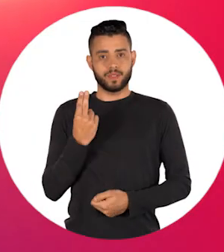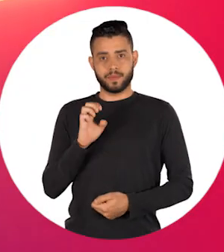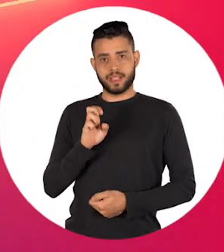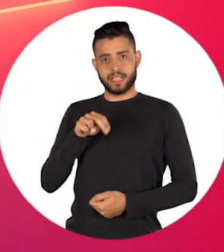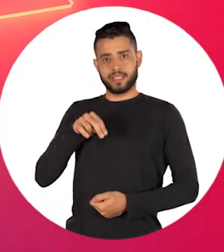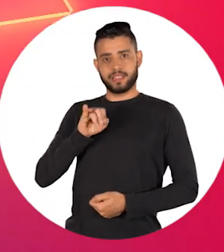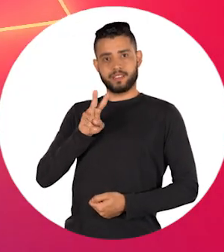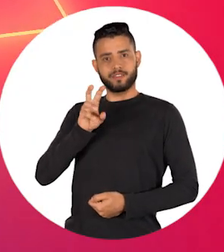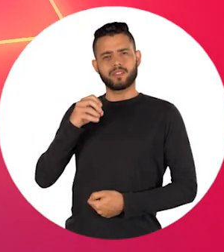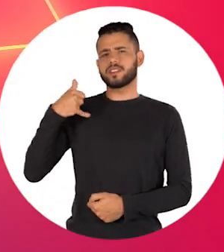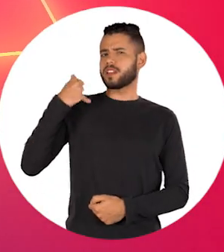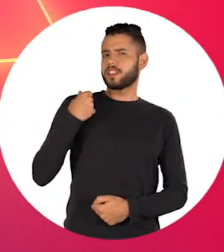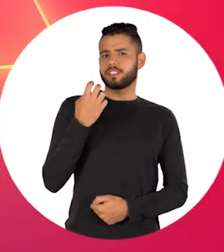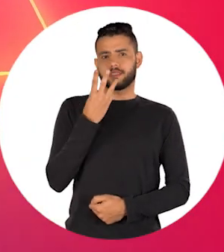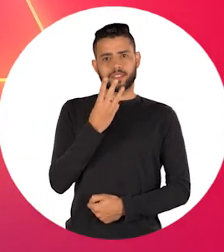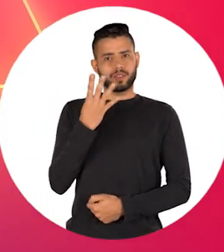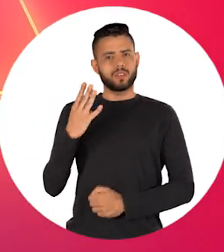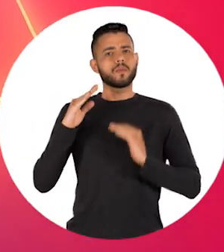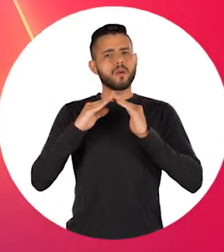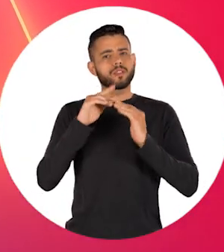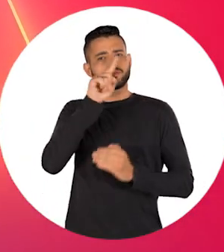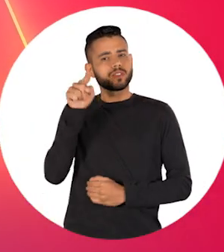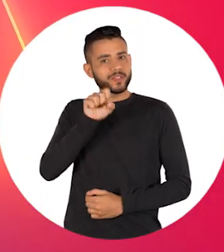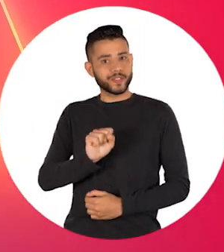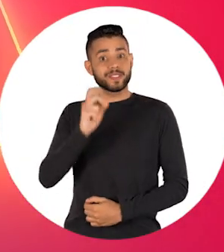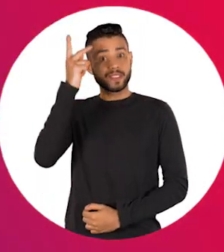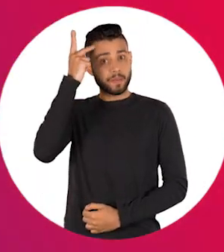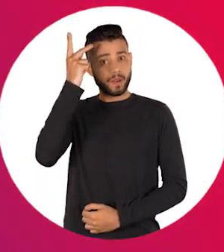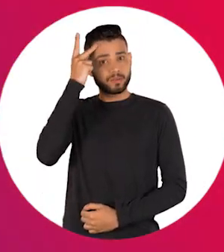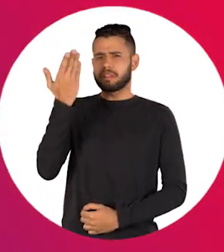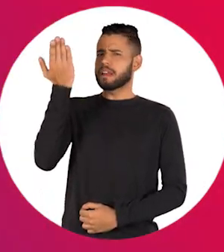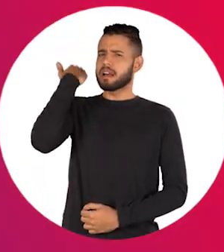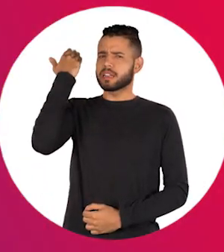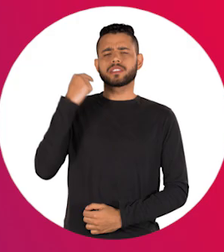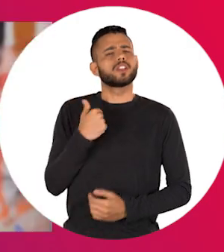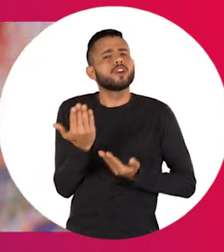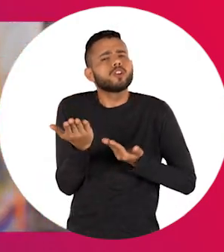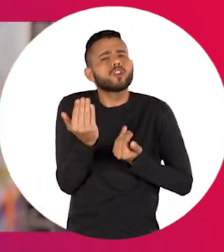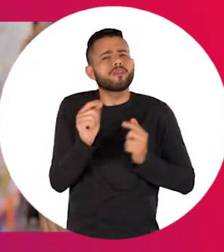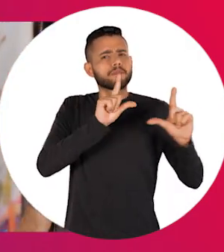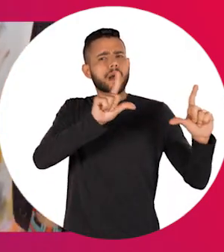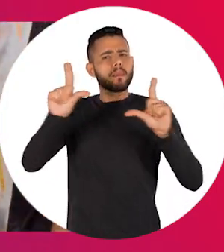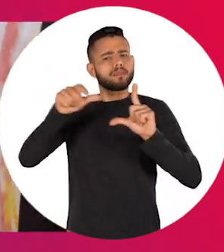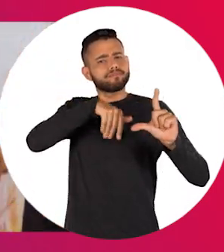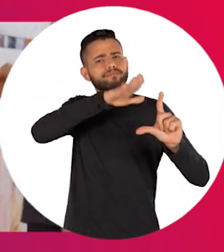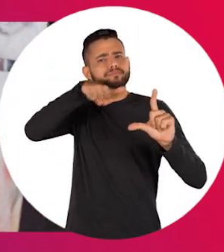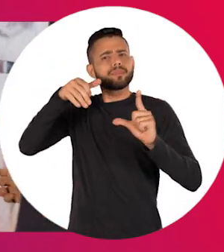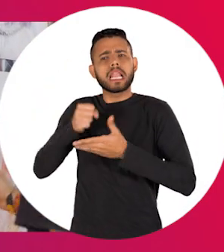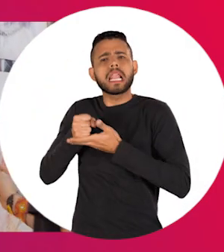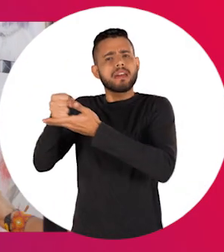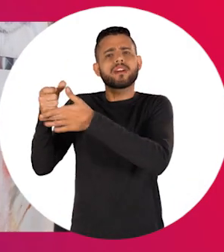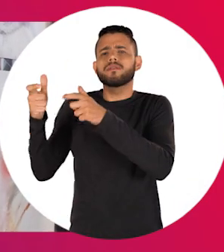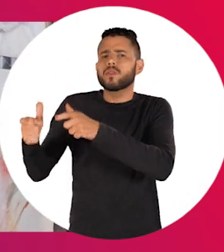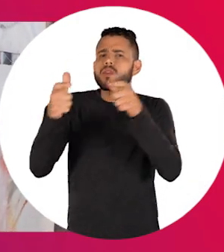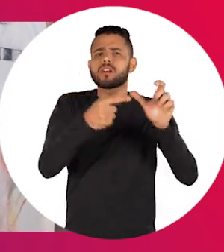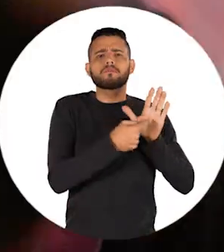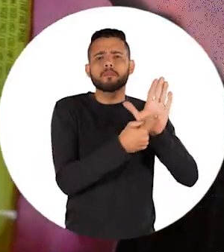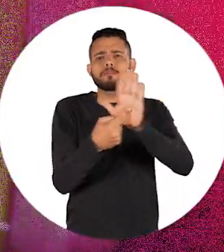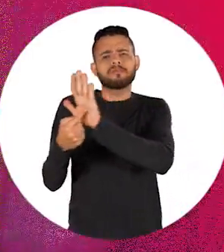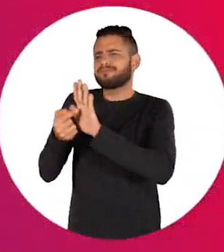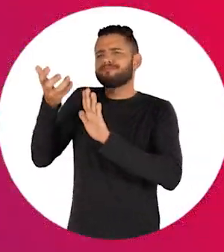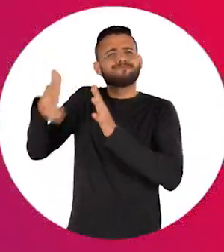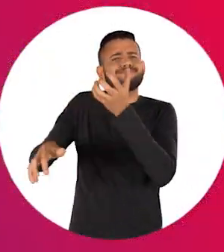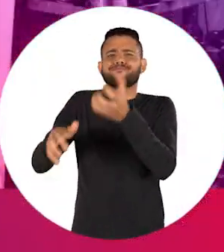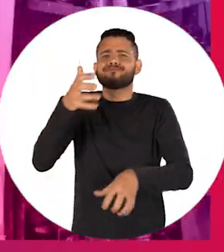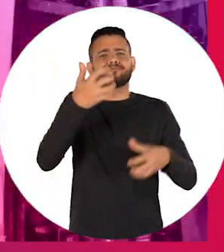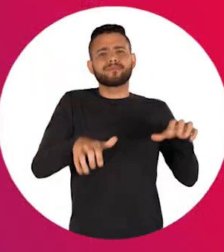Eu sou o Enivo, 34 anos, sou na Sul de São Paulo. Eu desde muito jovem pegava meu portfólio, levava meus espaços, tudo